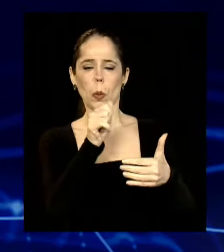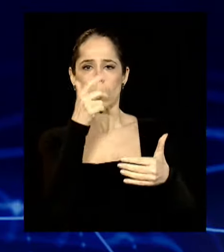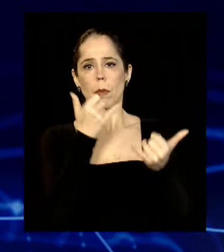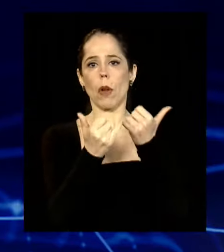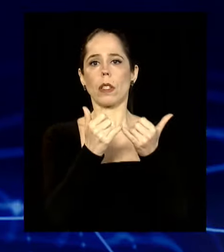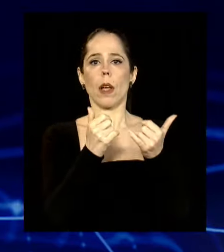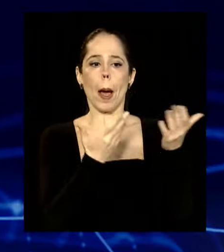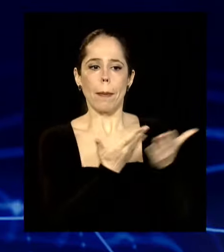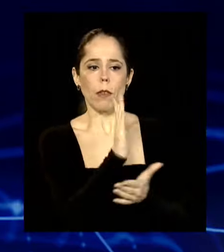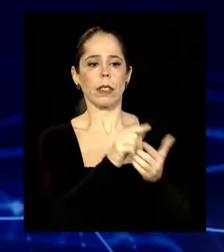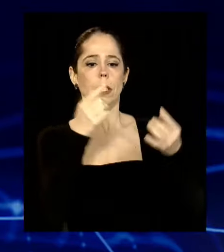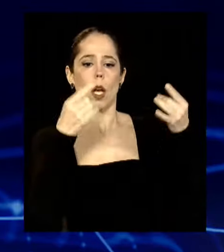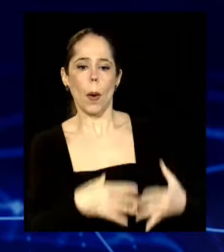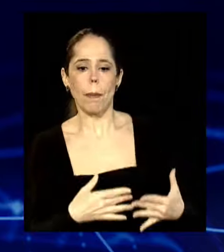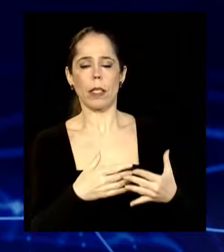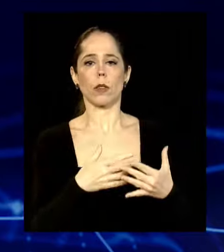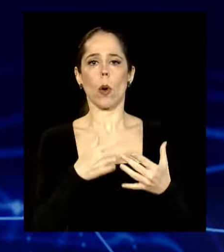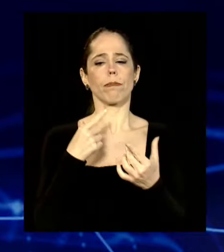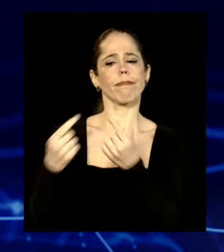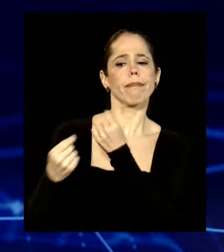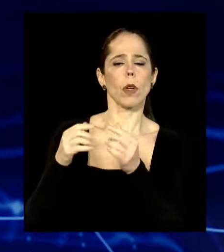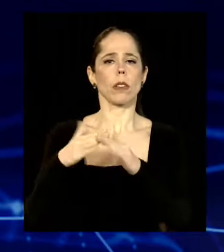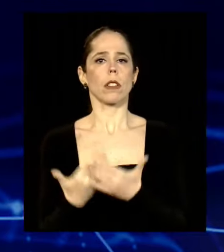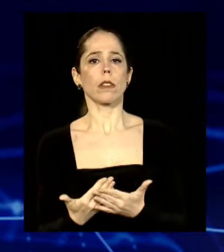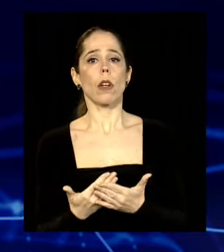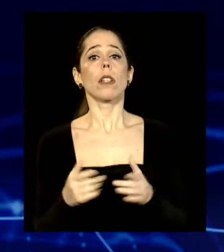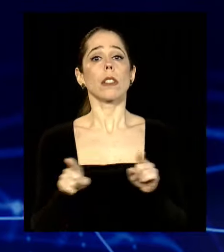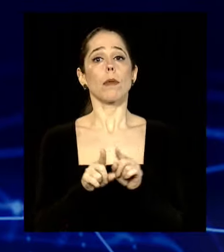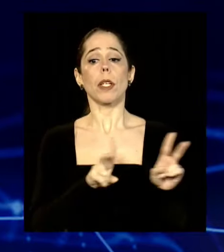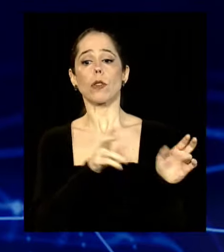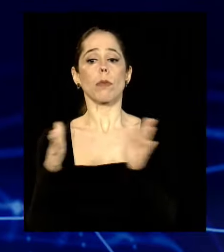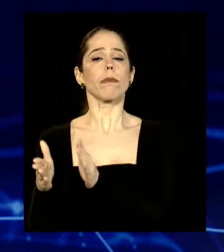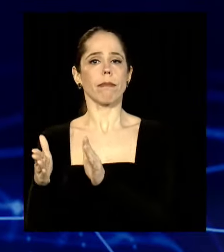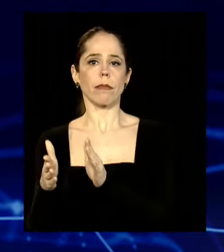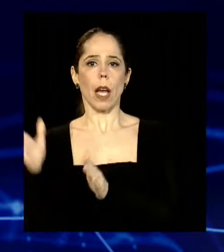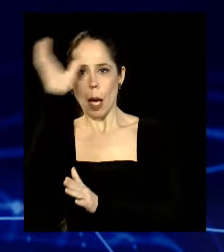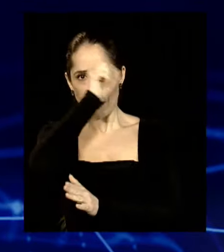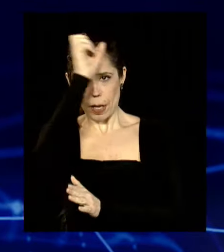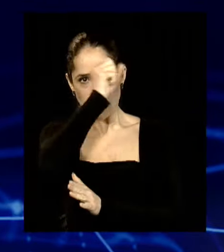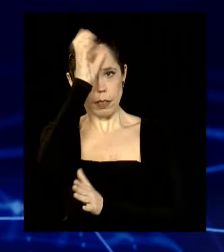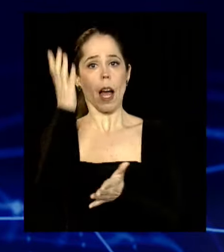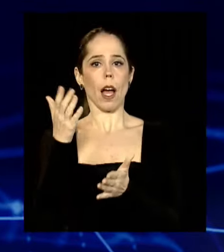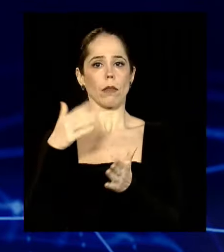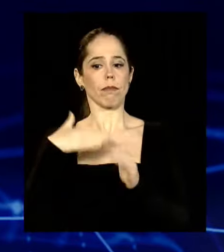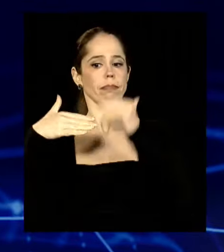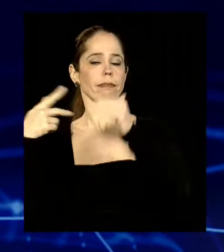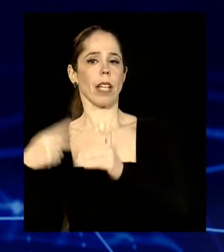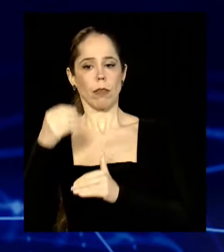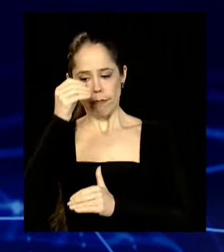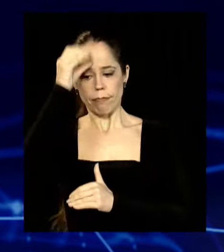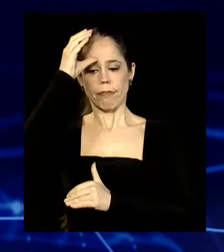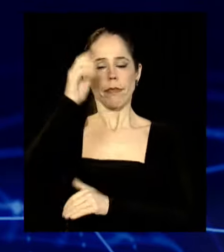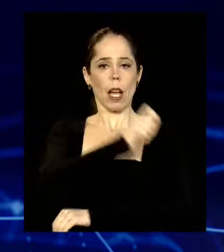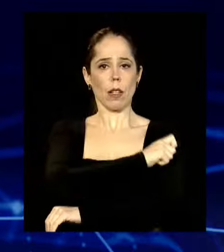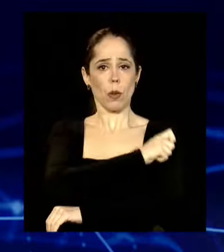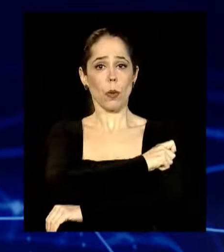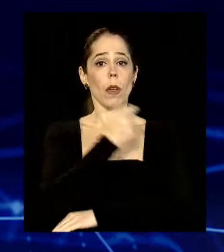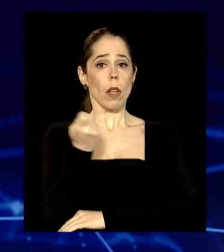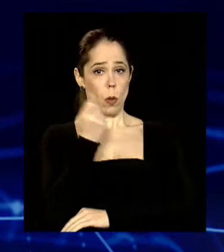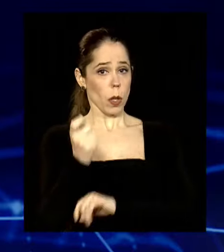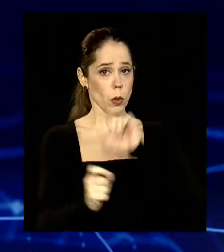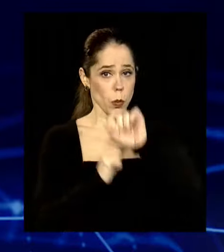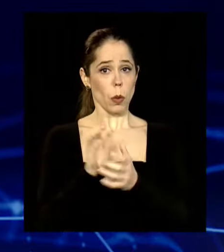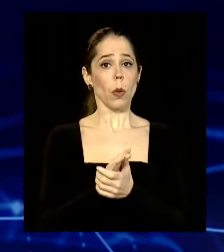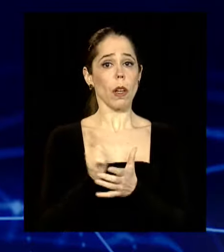evasão, e a proficiência, que é o aprendizado, a aprendizagem dos alunos. E o Rio Grande do Sul subiu tanto no ensino